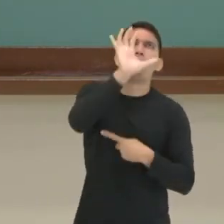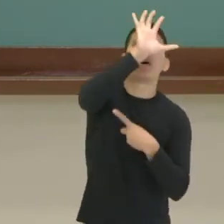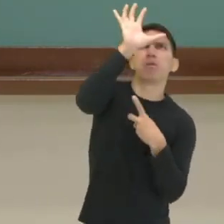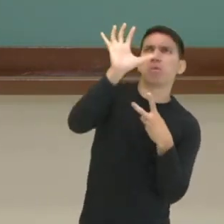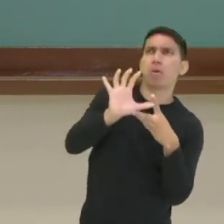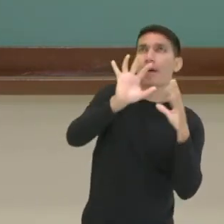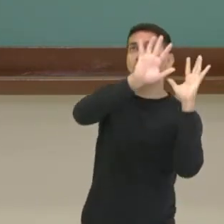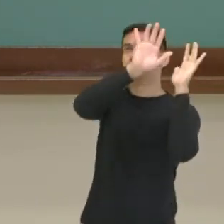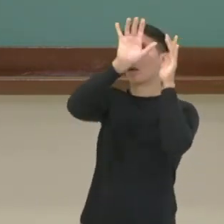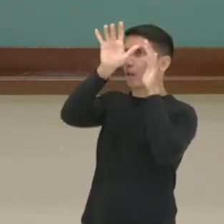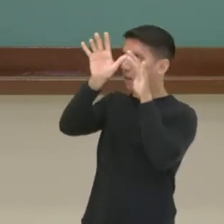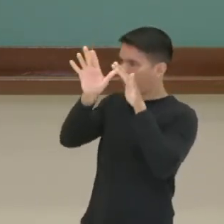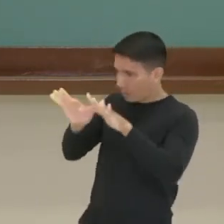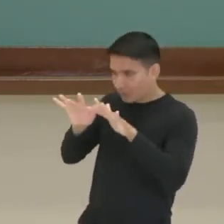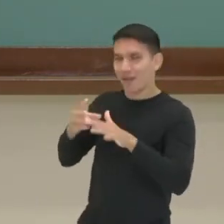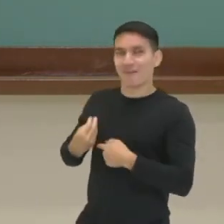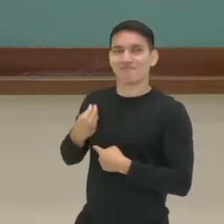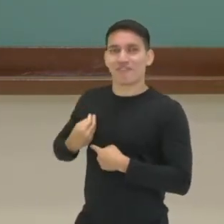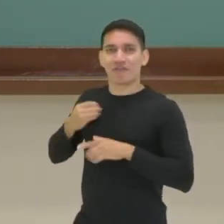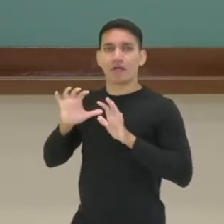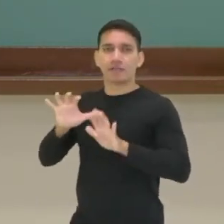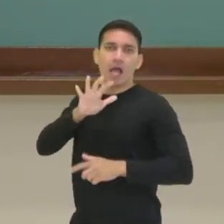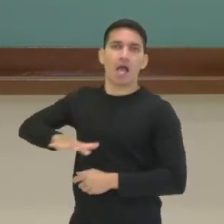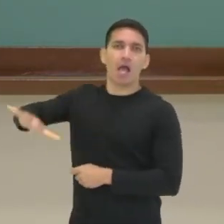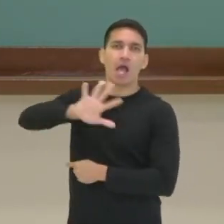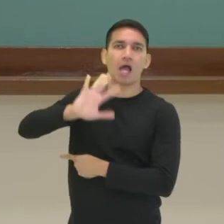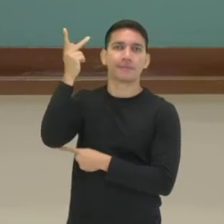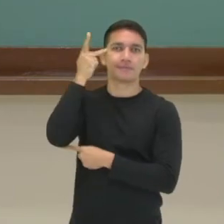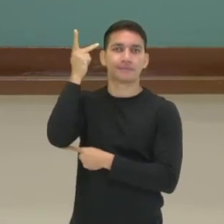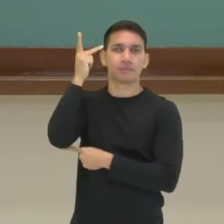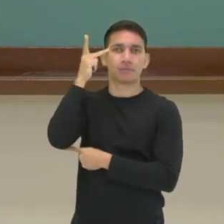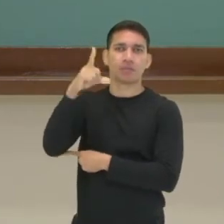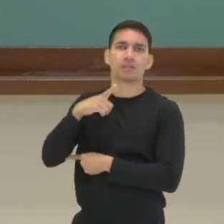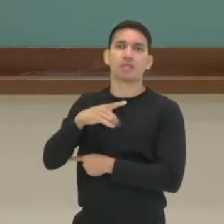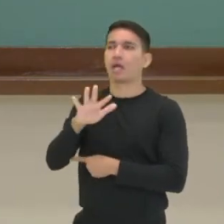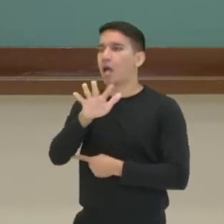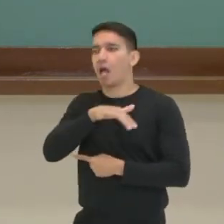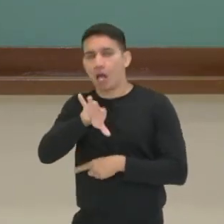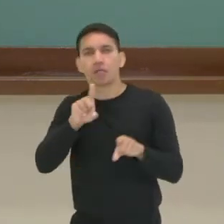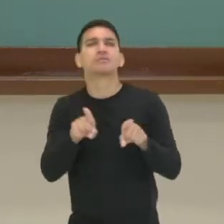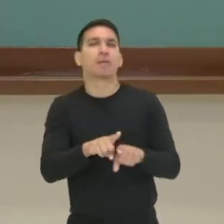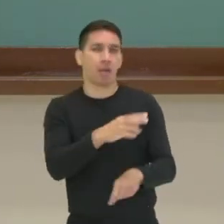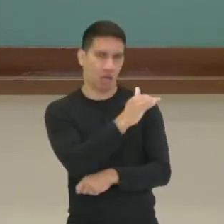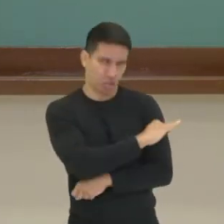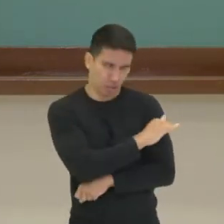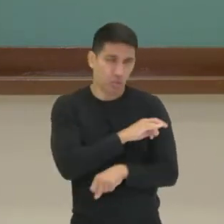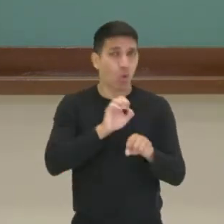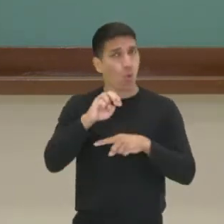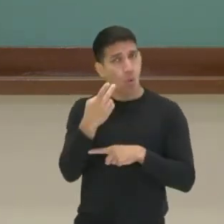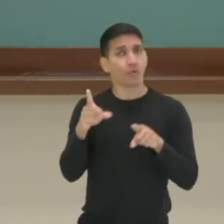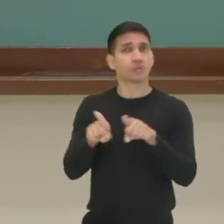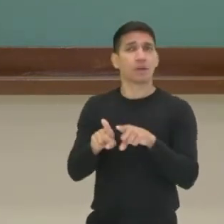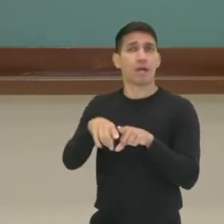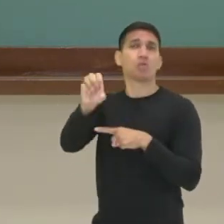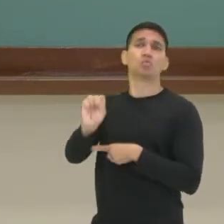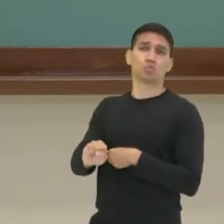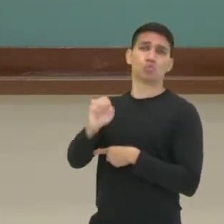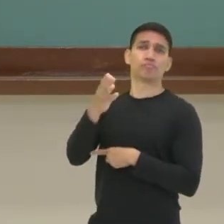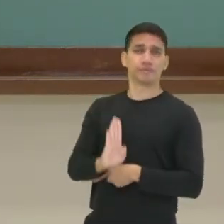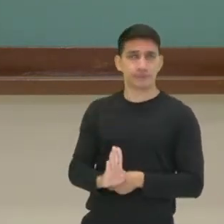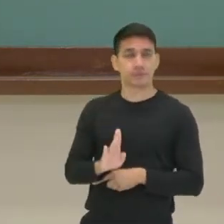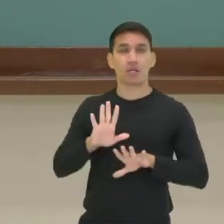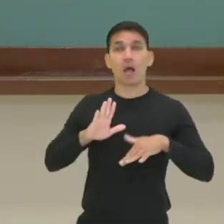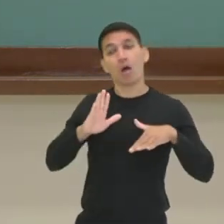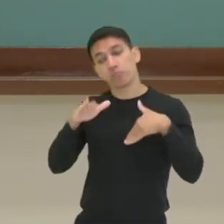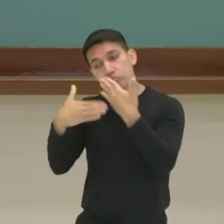para morar na região de São Paulo, Região do Rio de Janeiro ou até mesmo na região sul do Brasil. Esse processo então